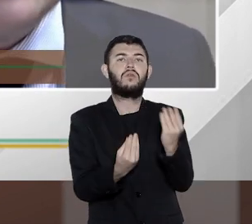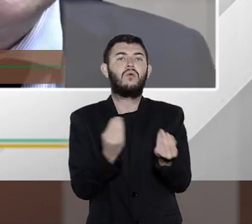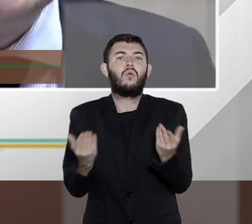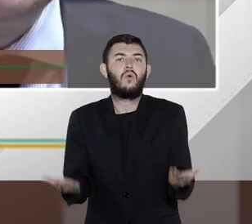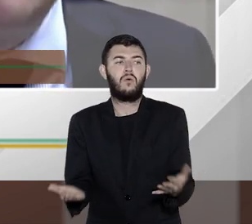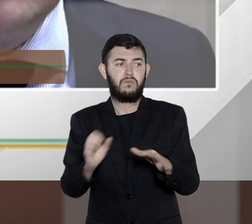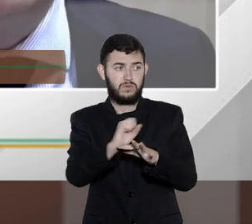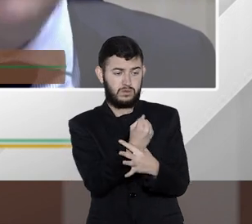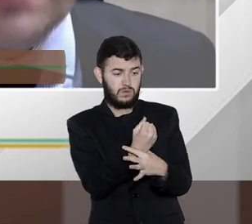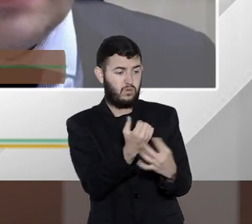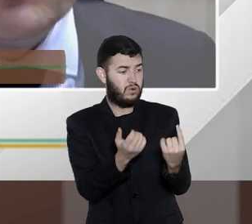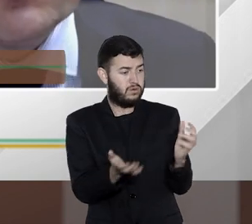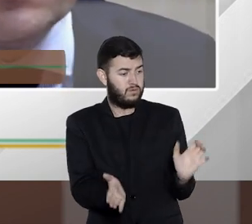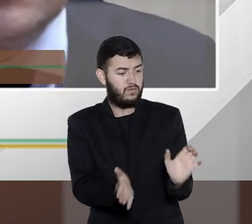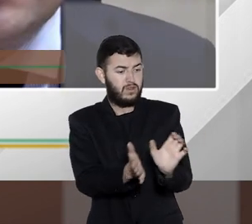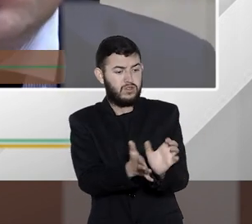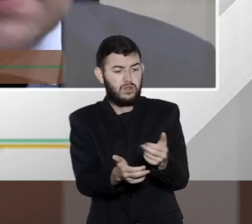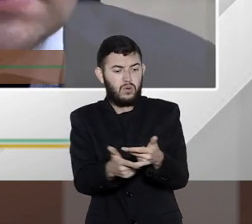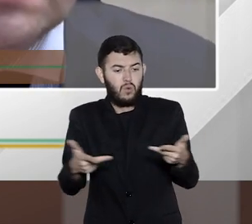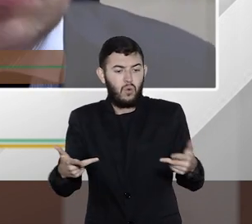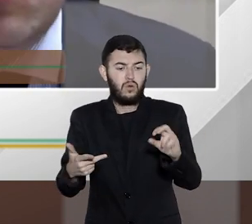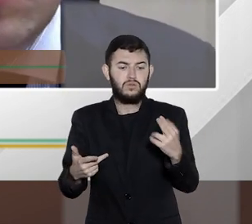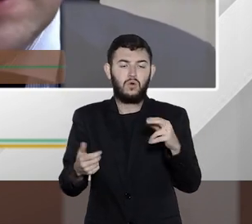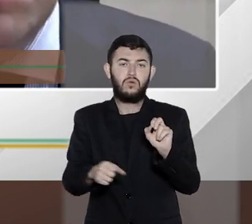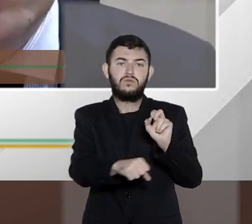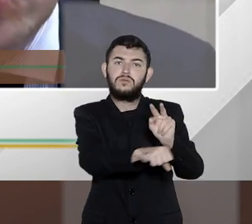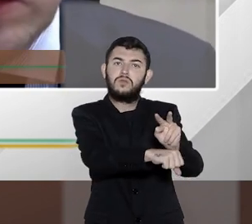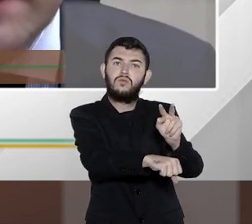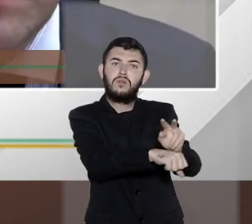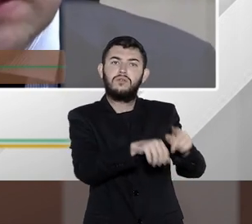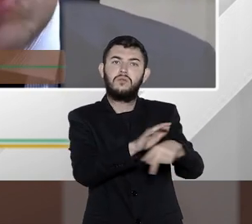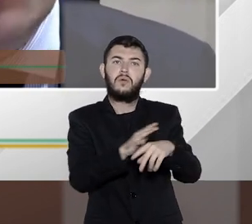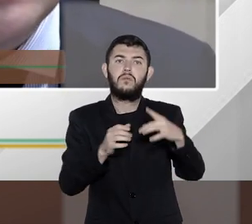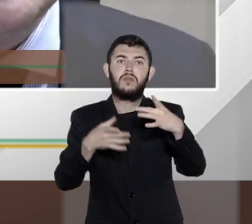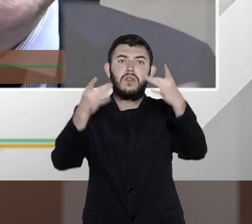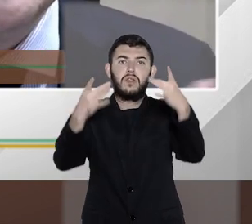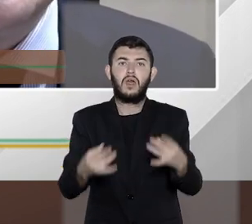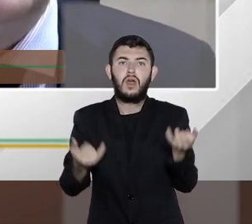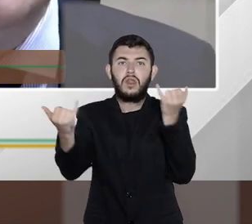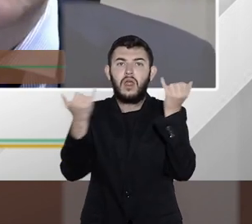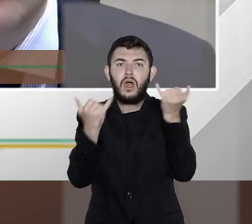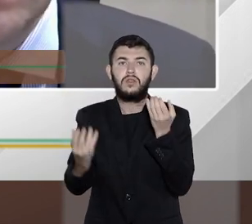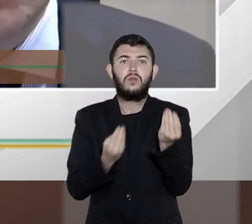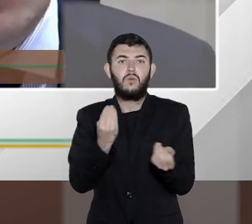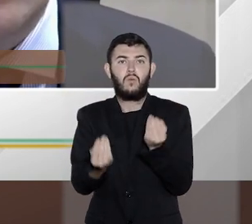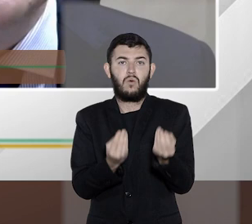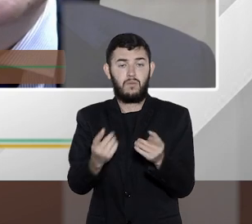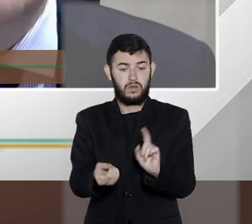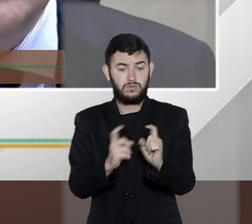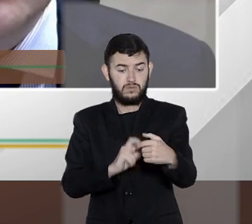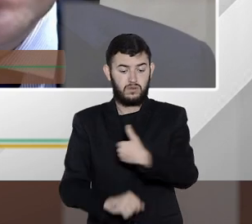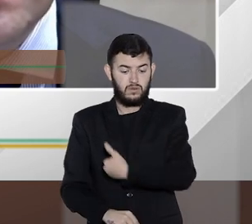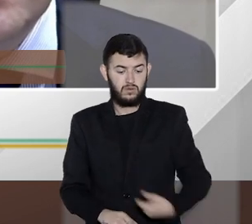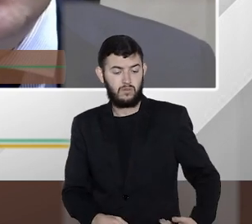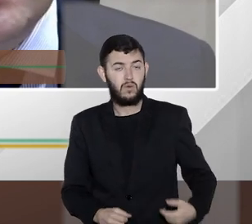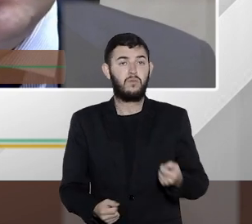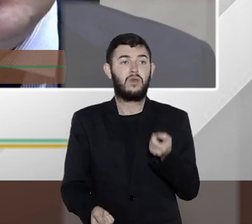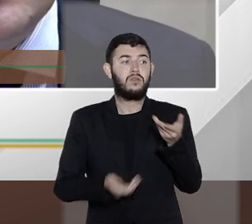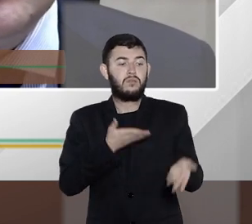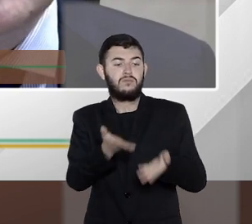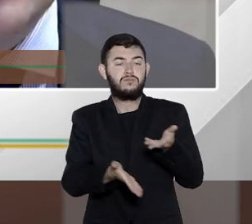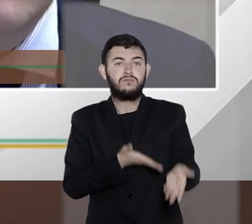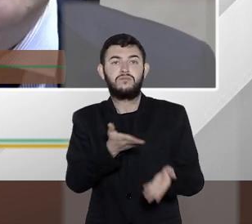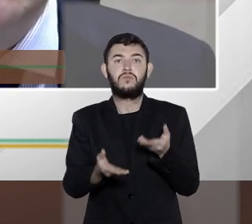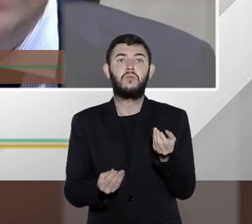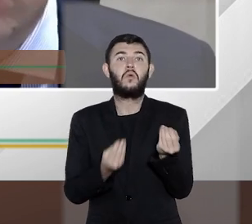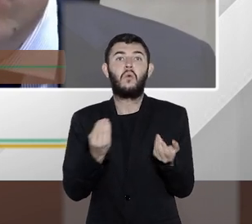finalidade desse banco de dados que a administração pública possui e como que ela está tratando isso, qual a segurança que